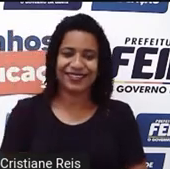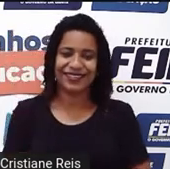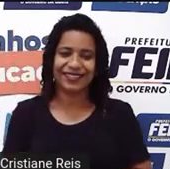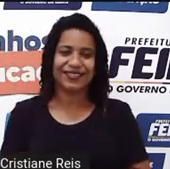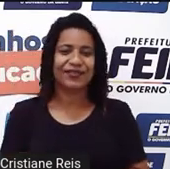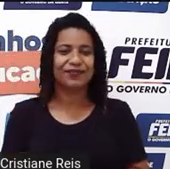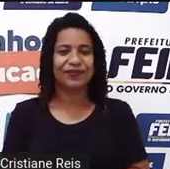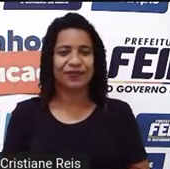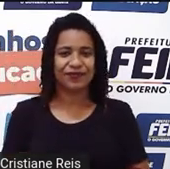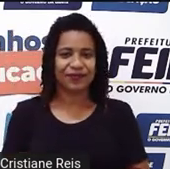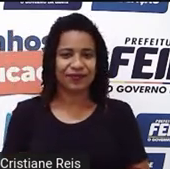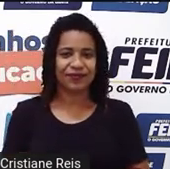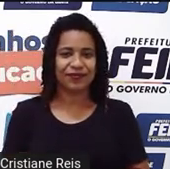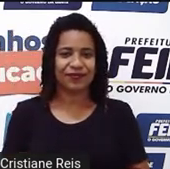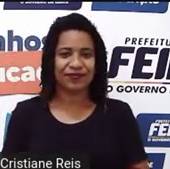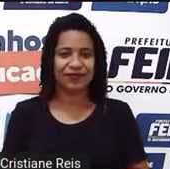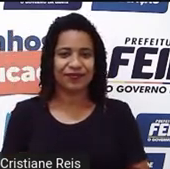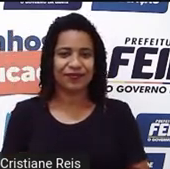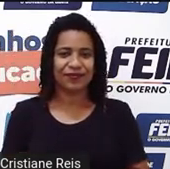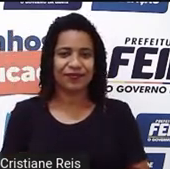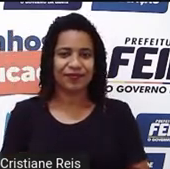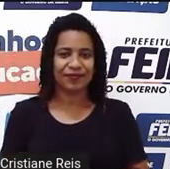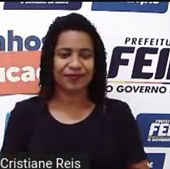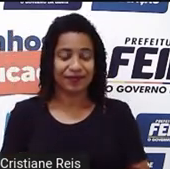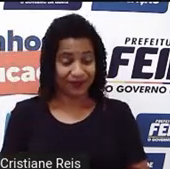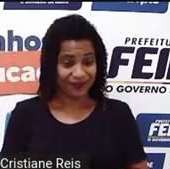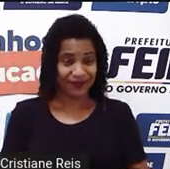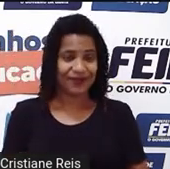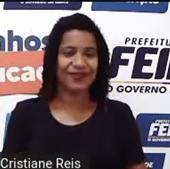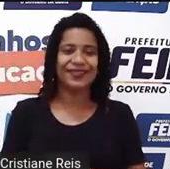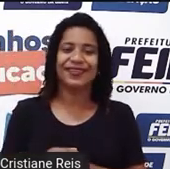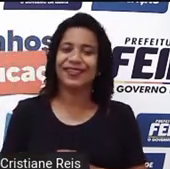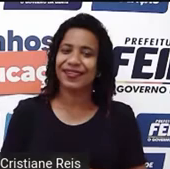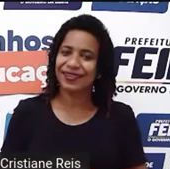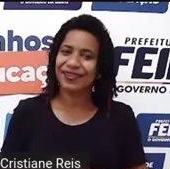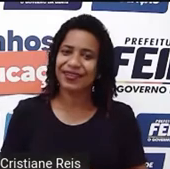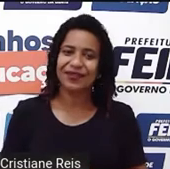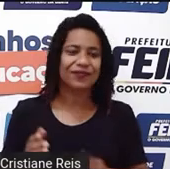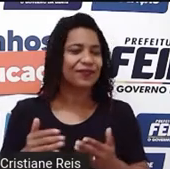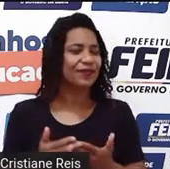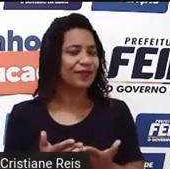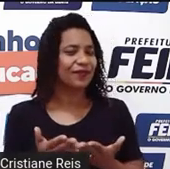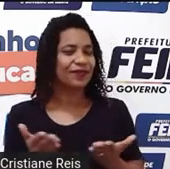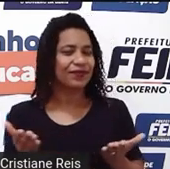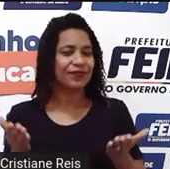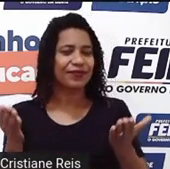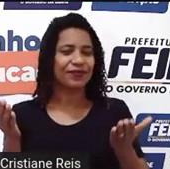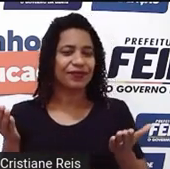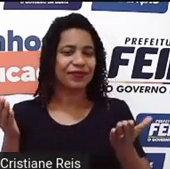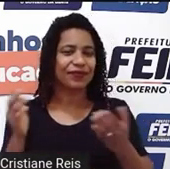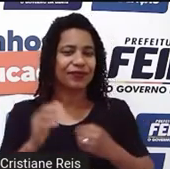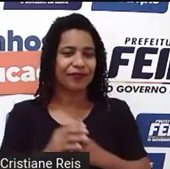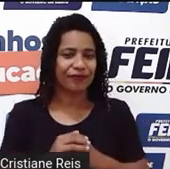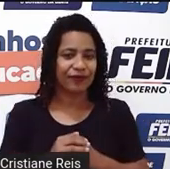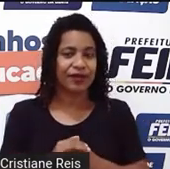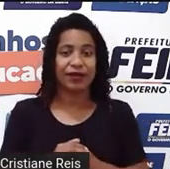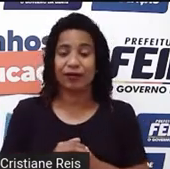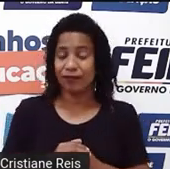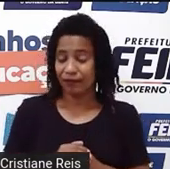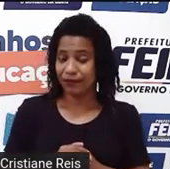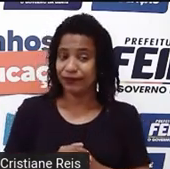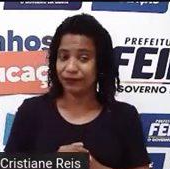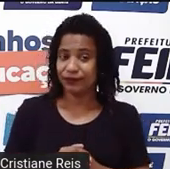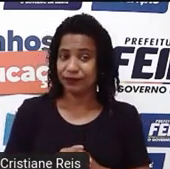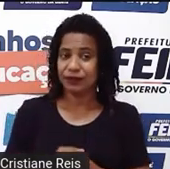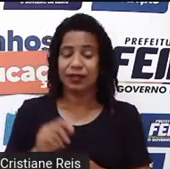Quem foi a primeira mulher no espaço? Então, quem é que é considerado